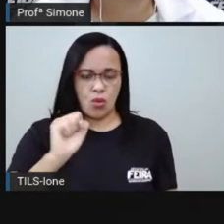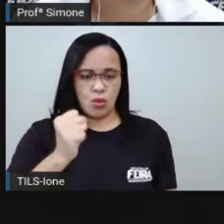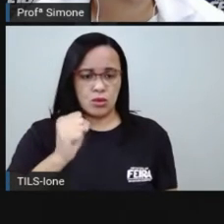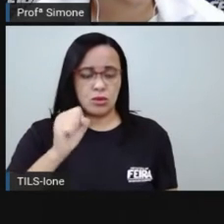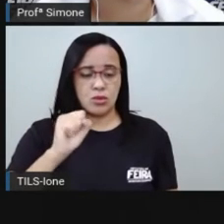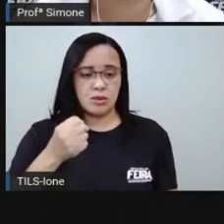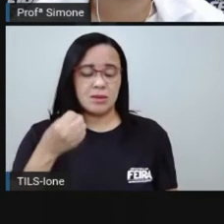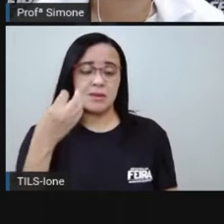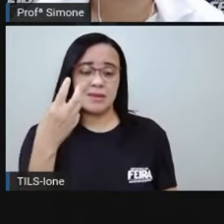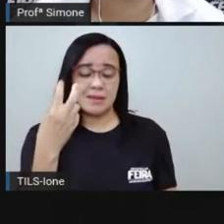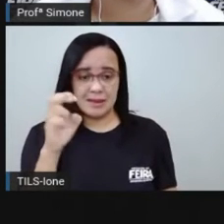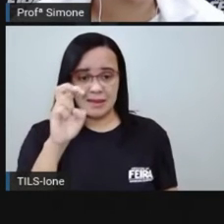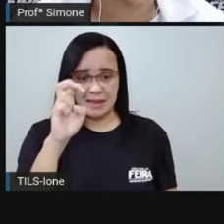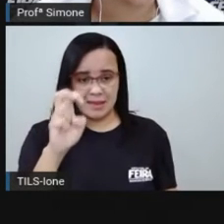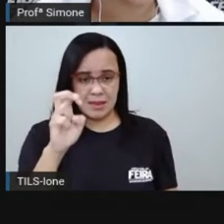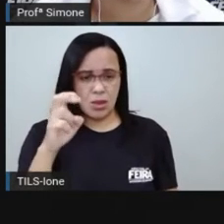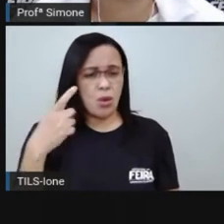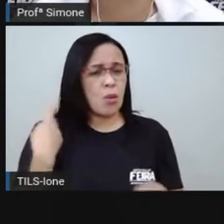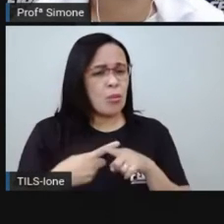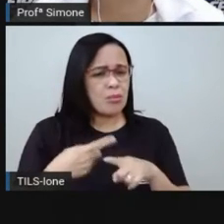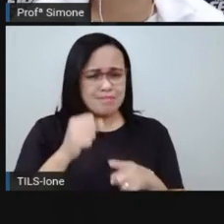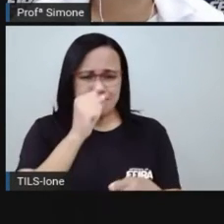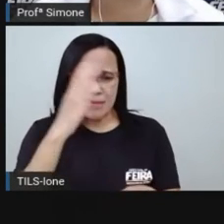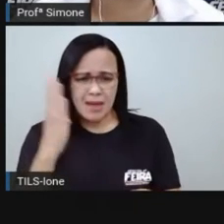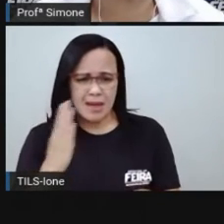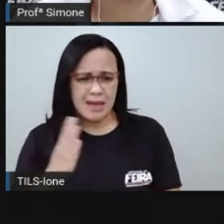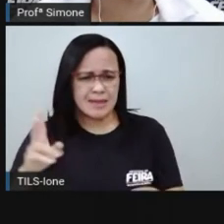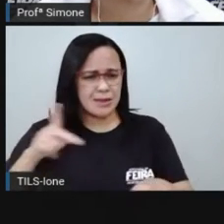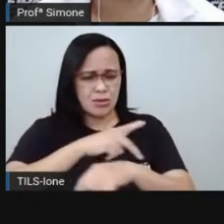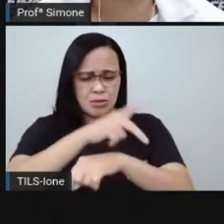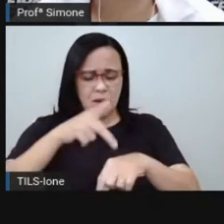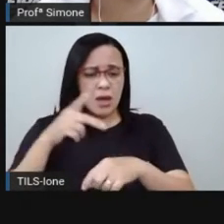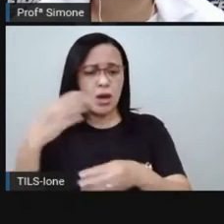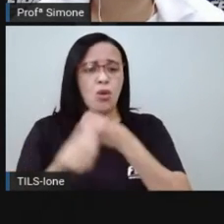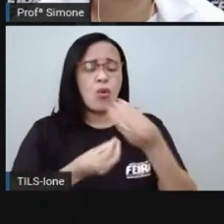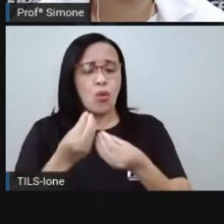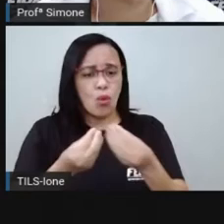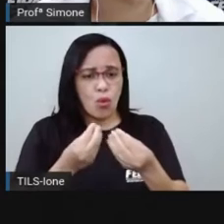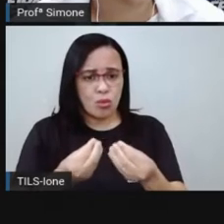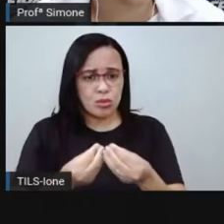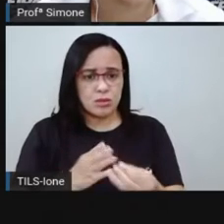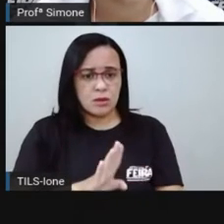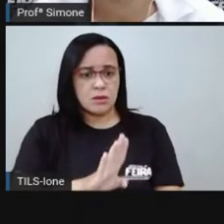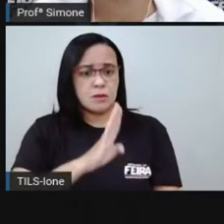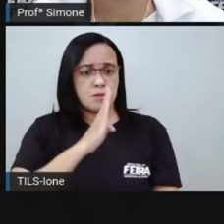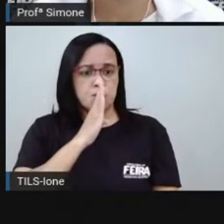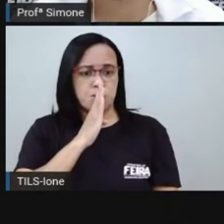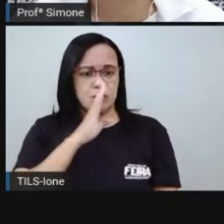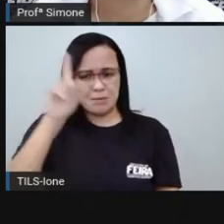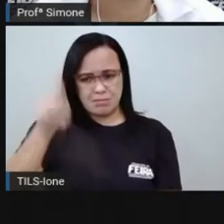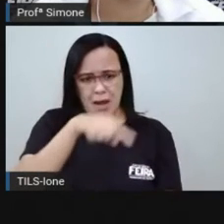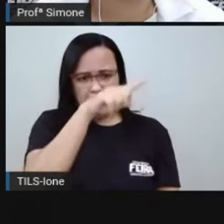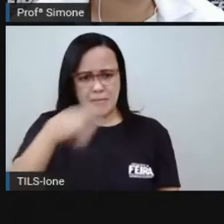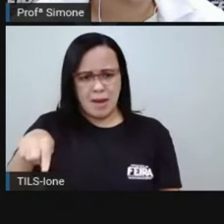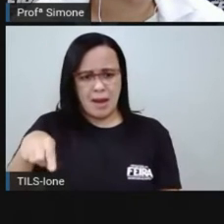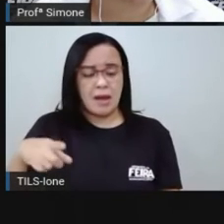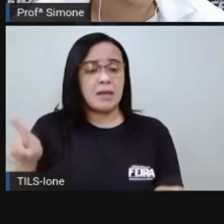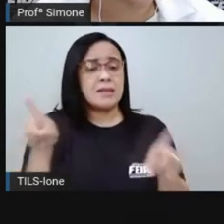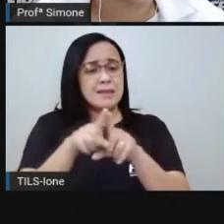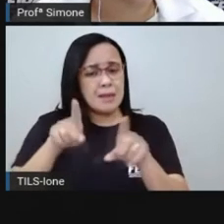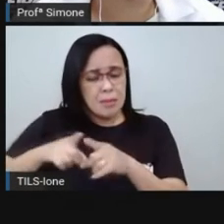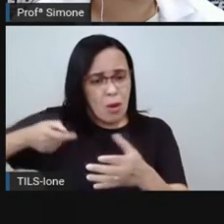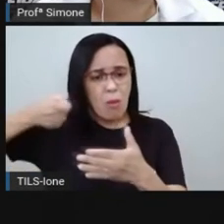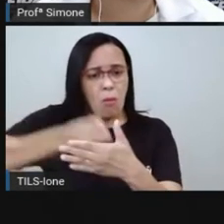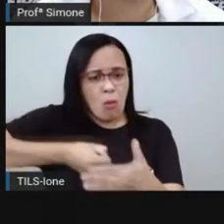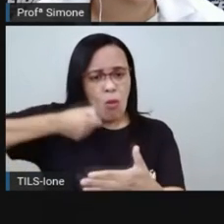a censura e a tortura e a perseguição dos seus inimigos políticos. E quem era o inimigo político